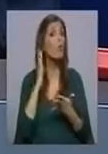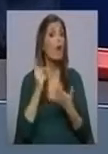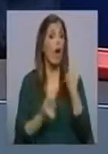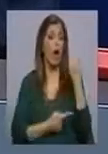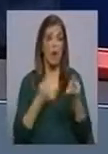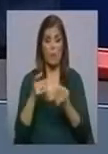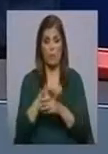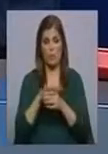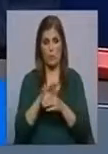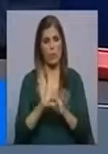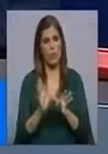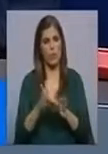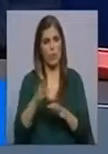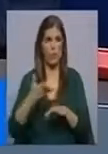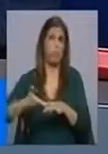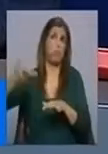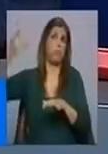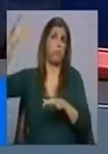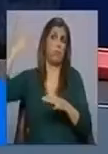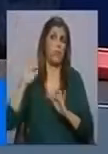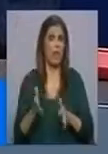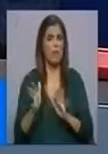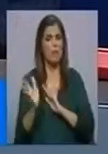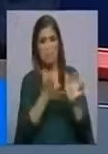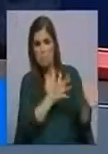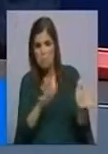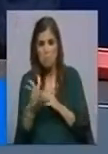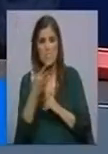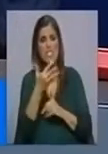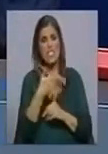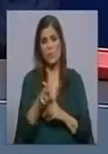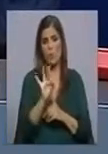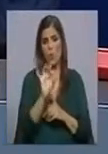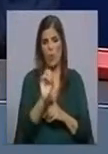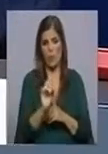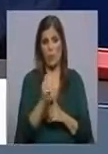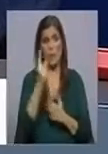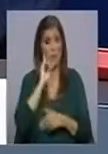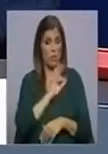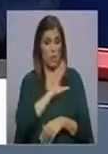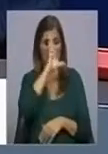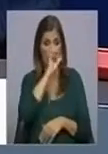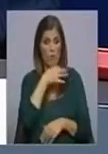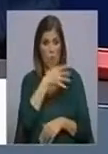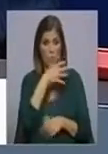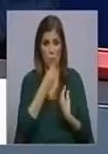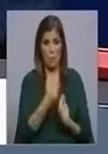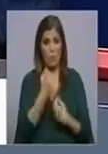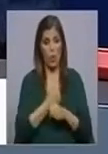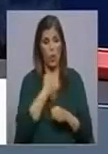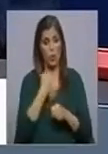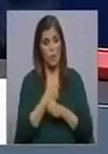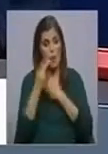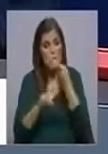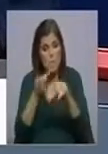destas situações até já aconteceram há mais tempo, serão cerca de 140, mas a senhora ministra referiu-lhe bem que o trabalho de testagem, o trabalho de